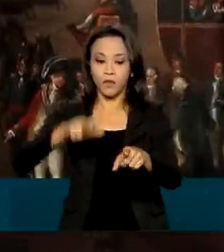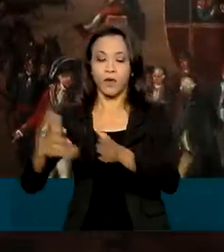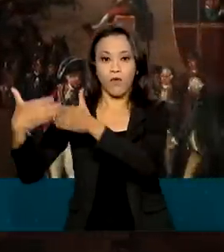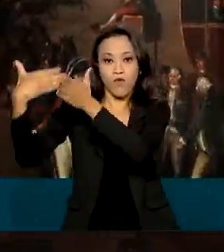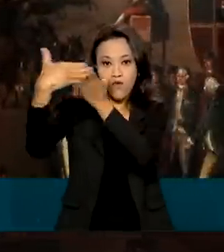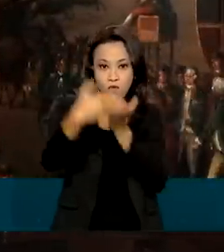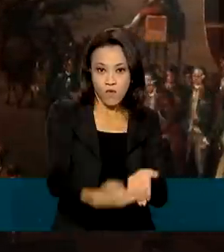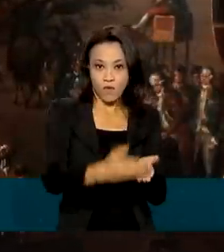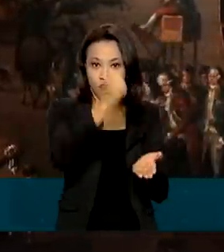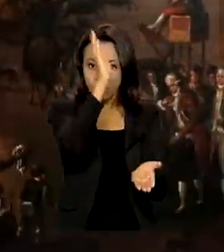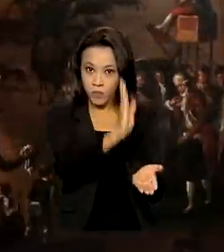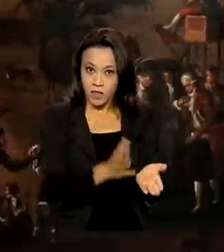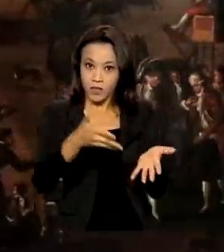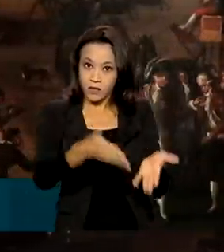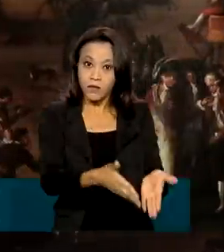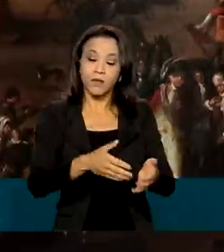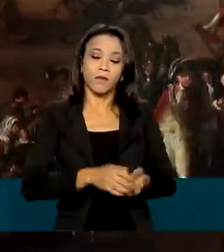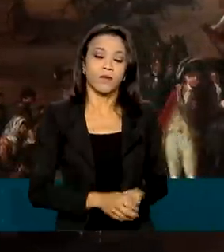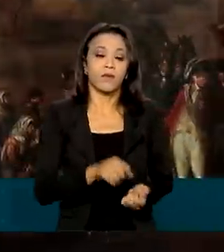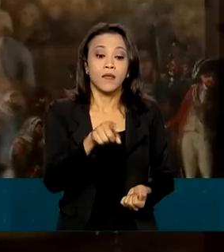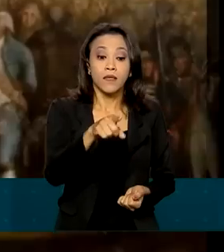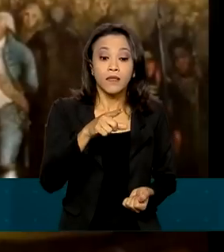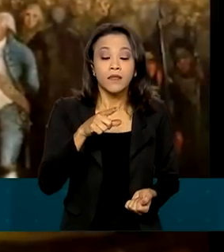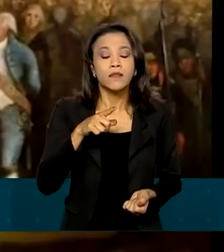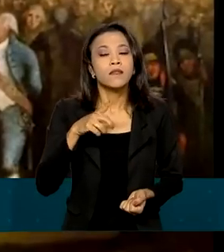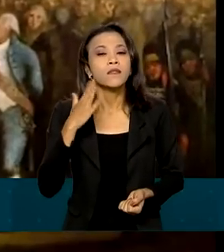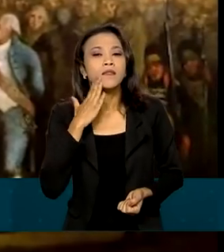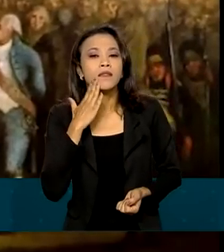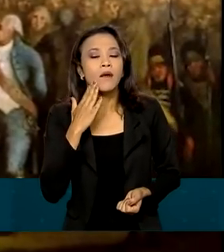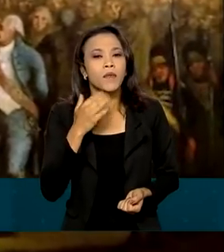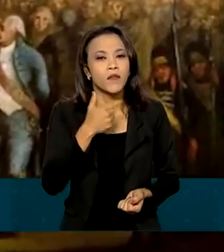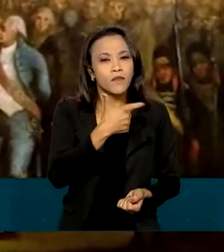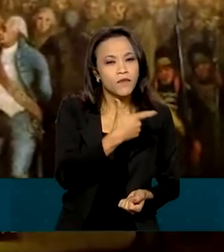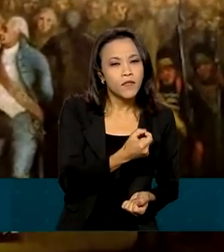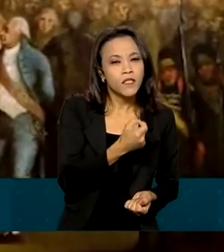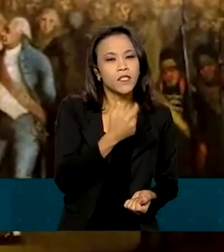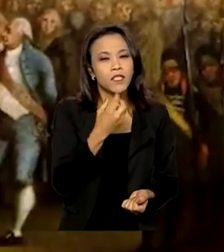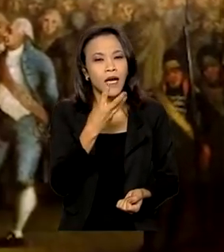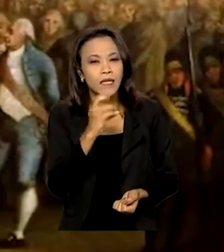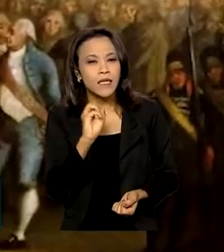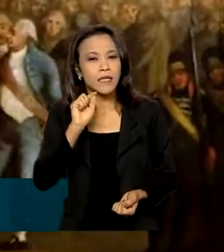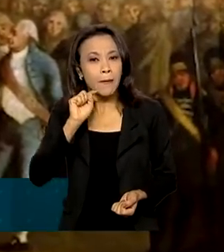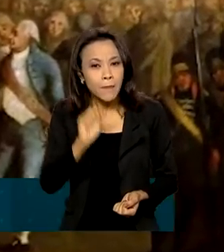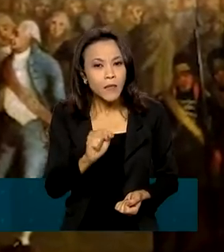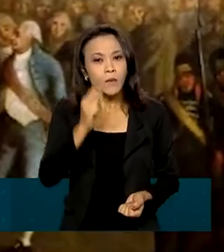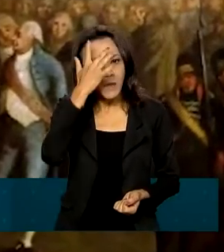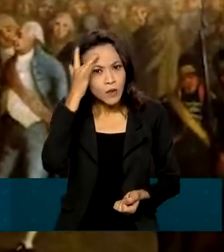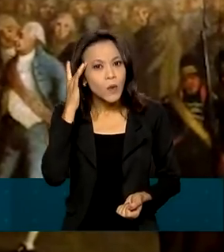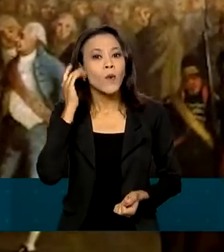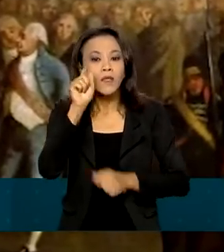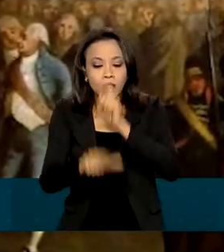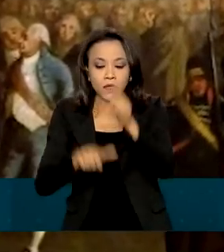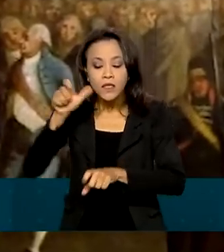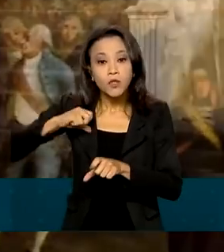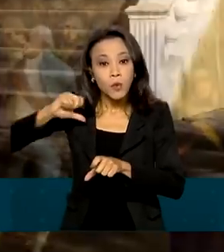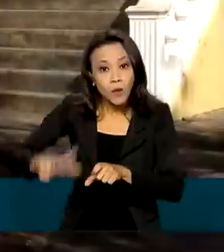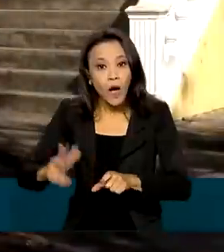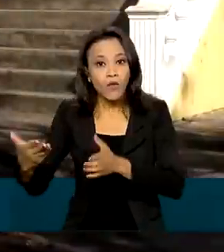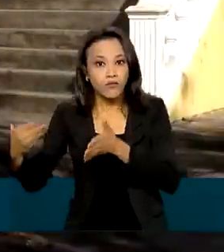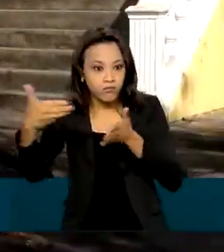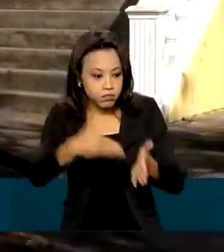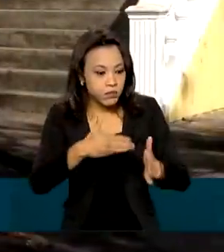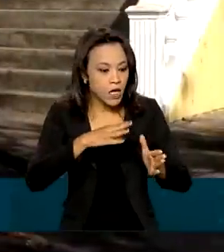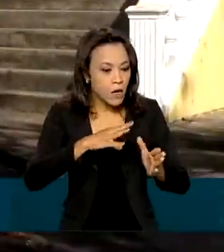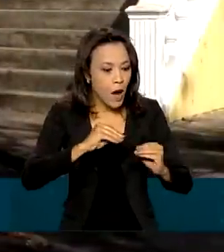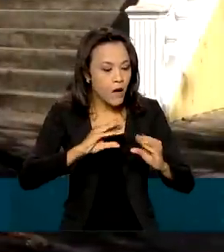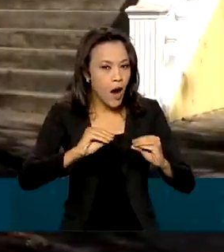Imagina, de repente, se calcula entre 20 a 30 mil pessoas portugueses que começam a